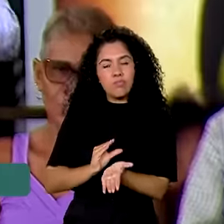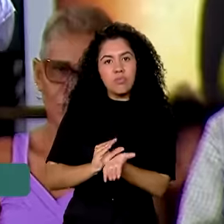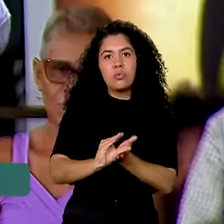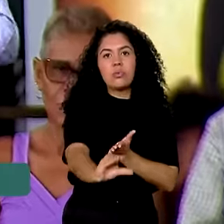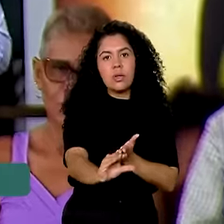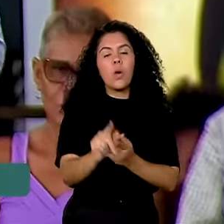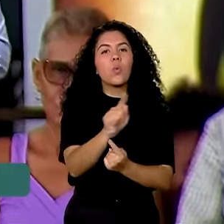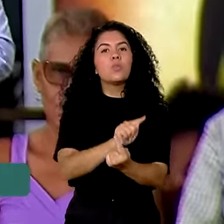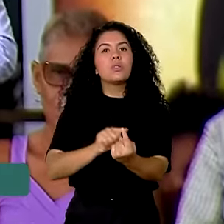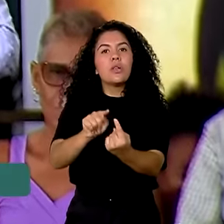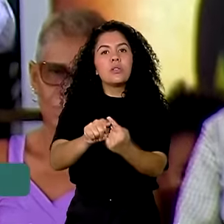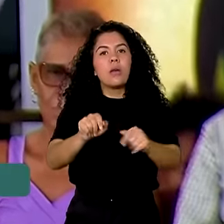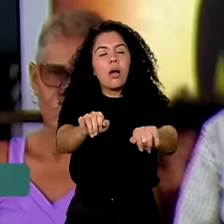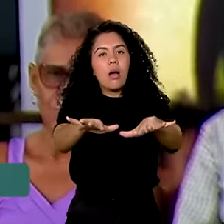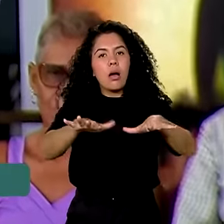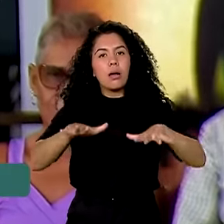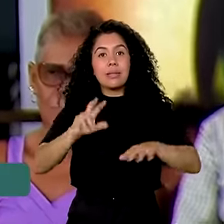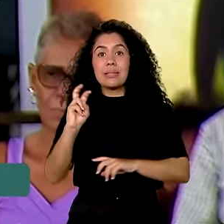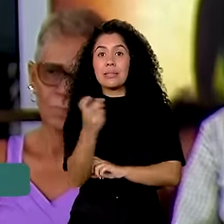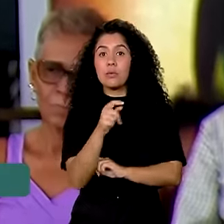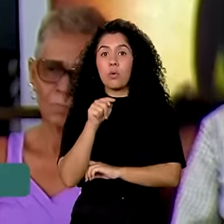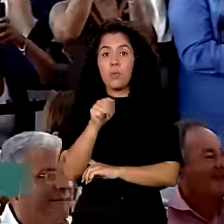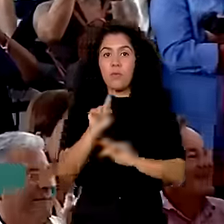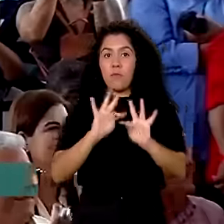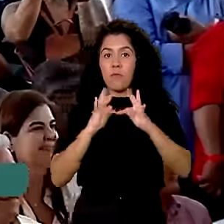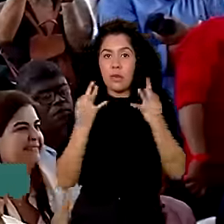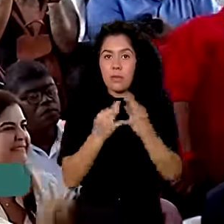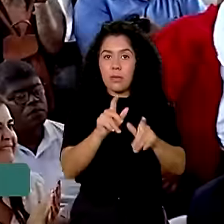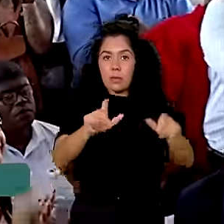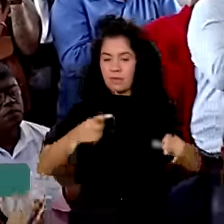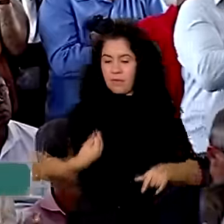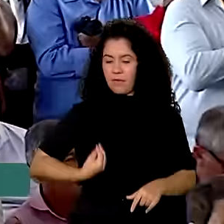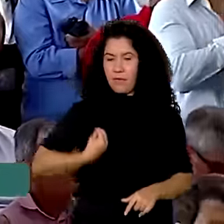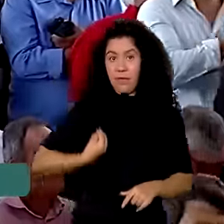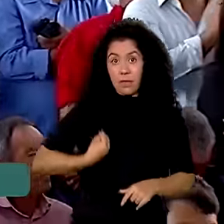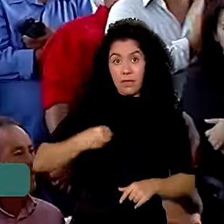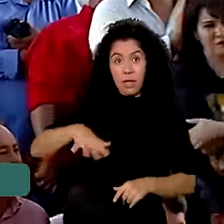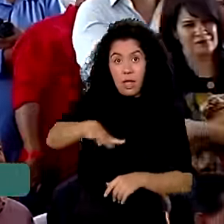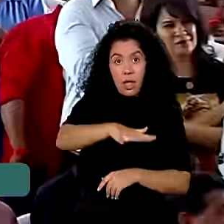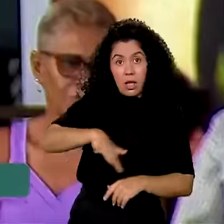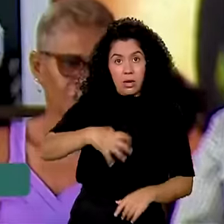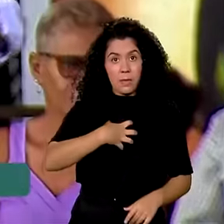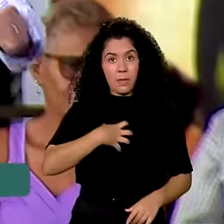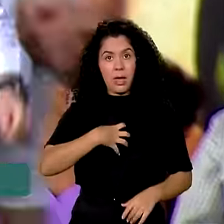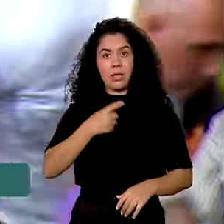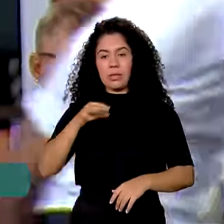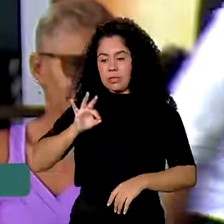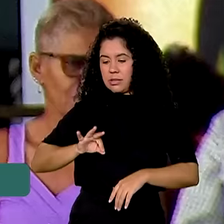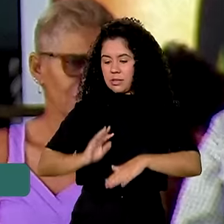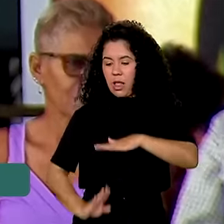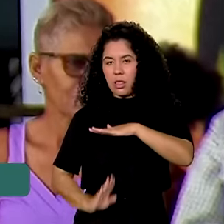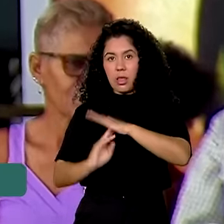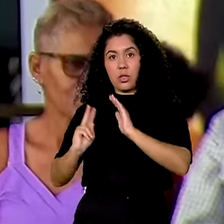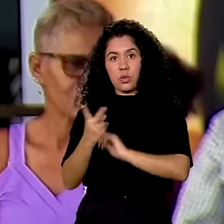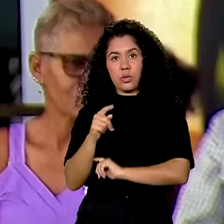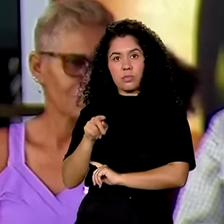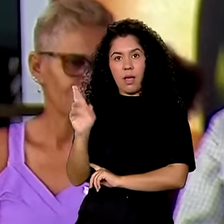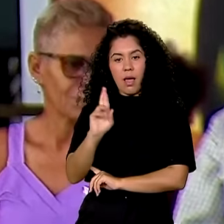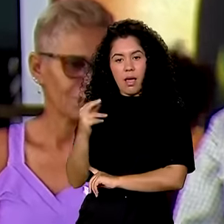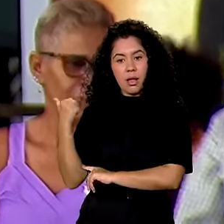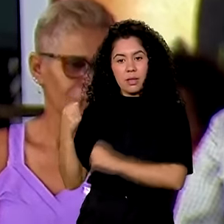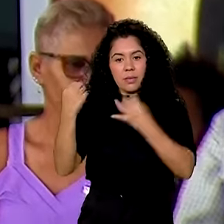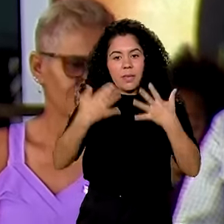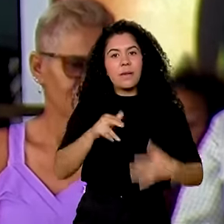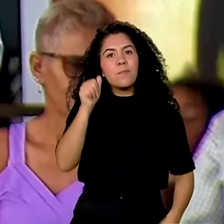público-alvo 5 mil famílias baianas com renda mensal de até 2 mil reais. Aqui, pessoal, tem a dona